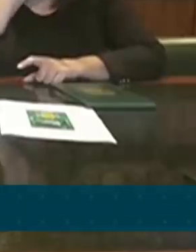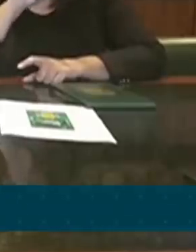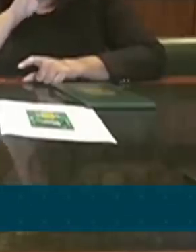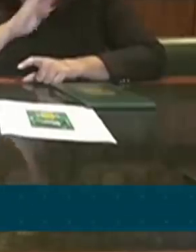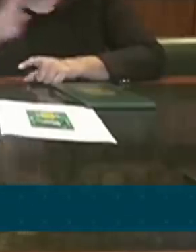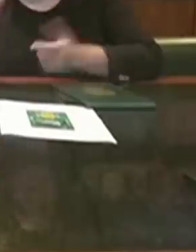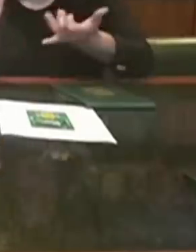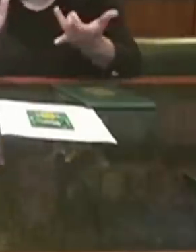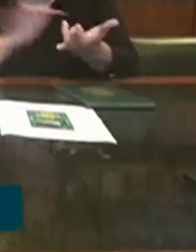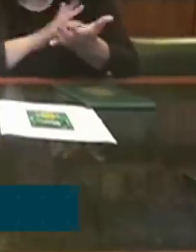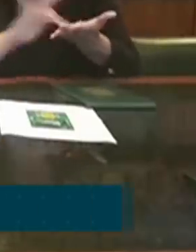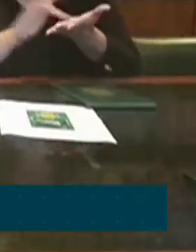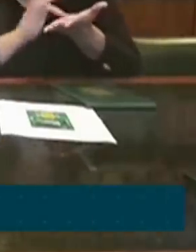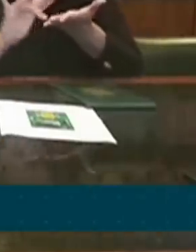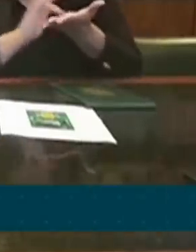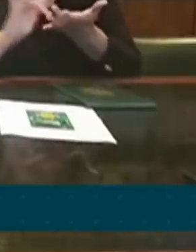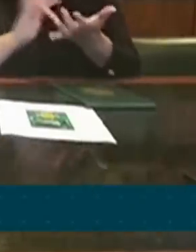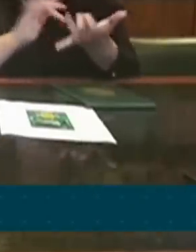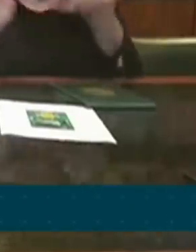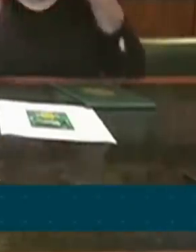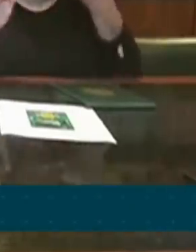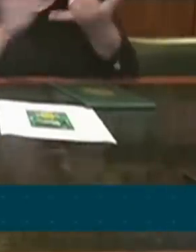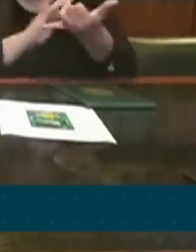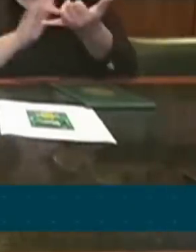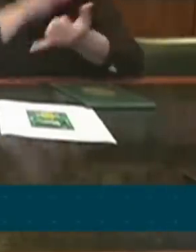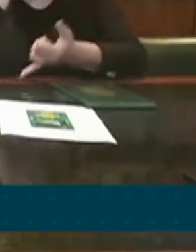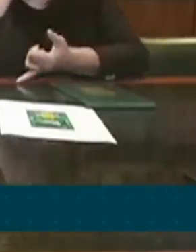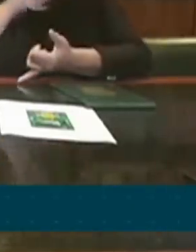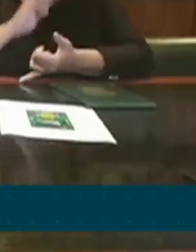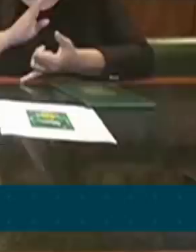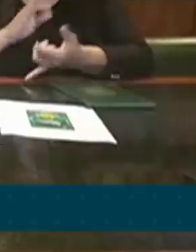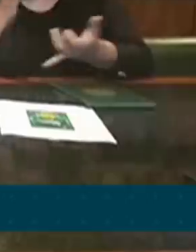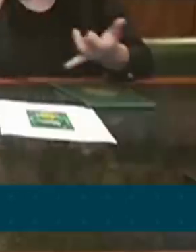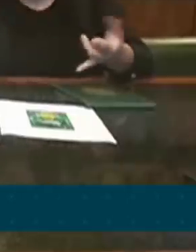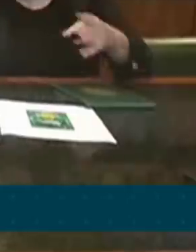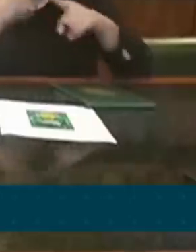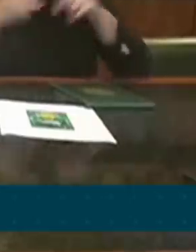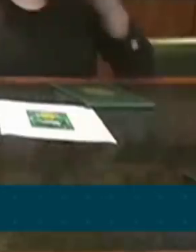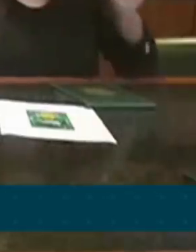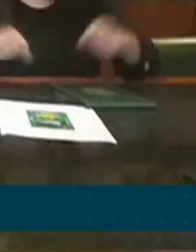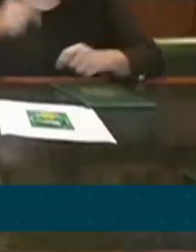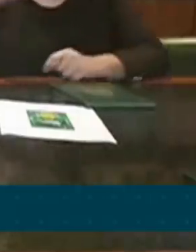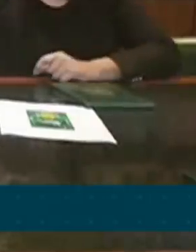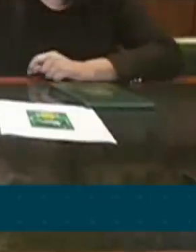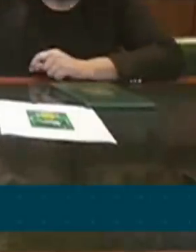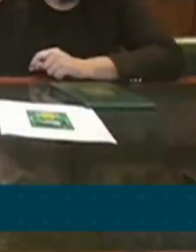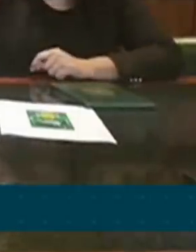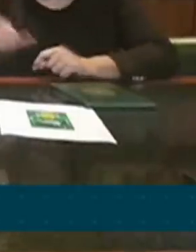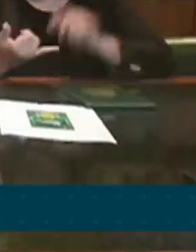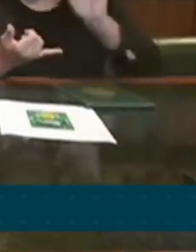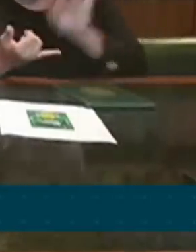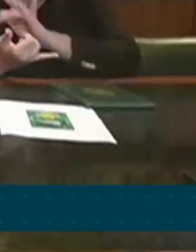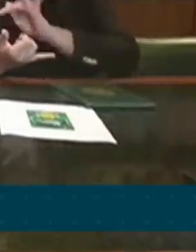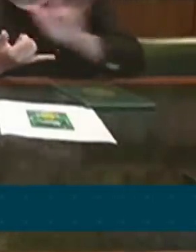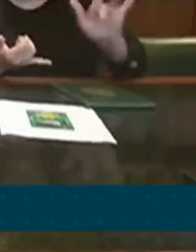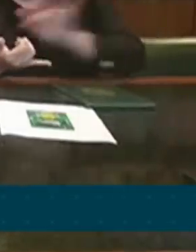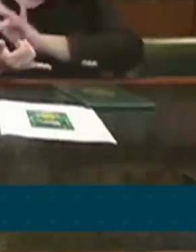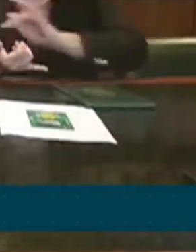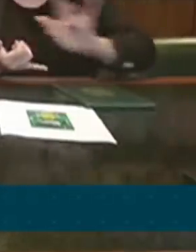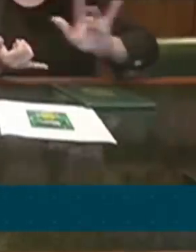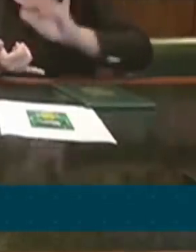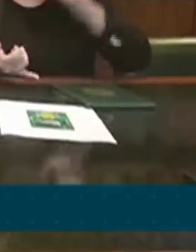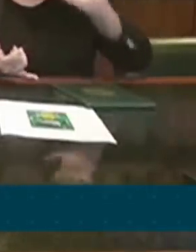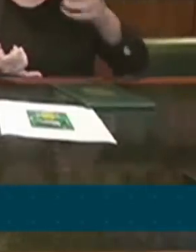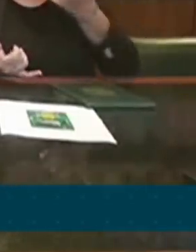importante, presidente, porque você consegue fazer essa movimentação pelo celular. Então, isso é uma novidade. Nós tínhamos 20